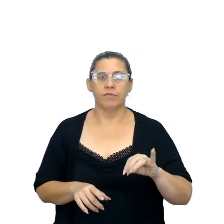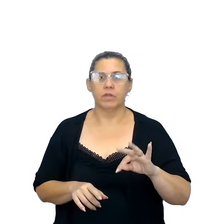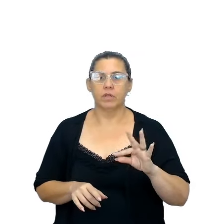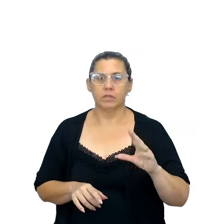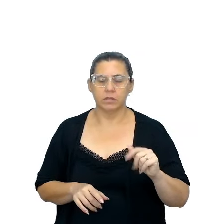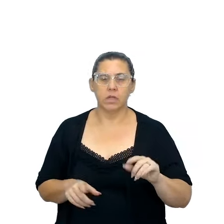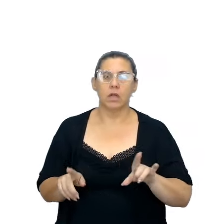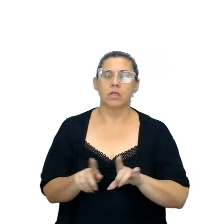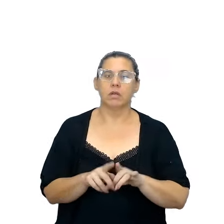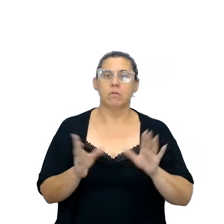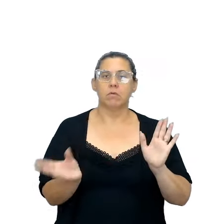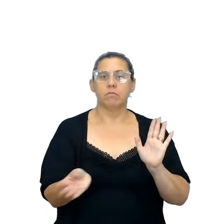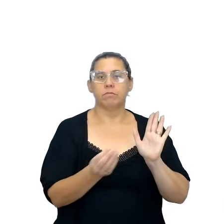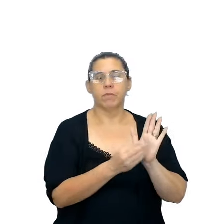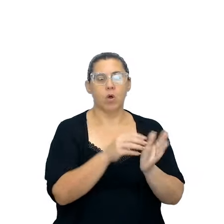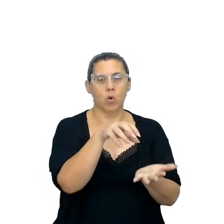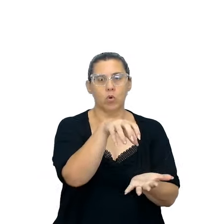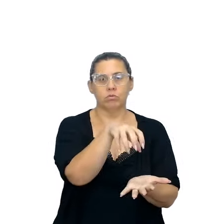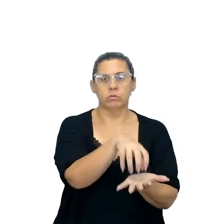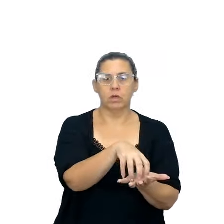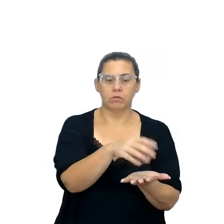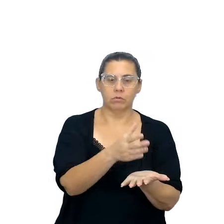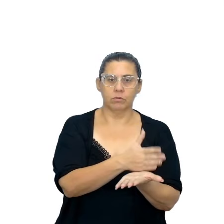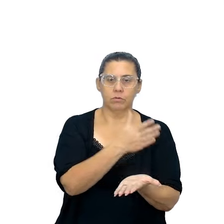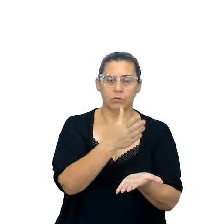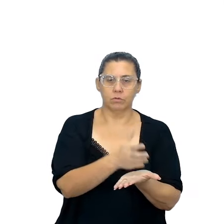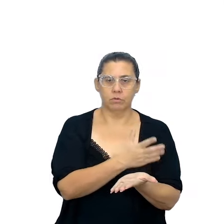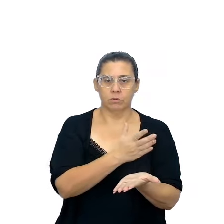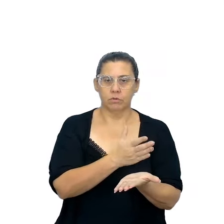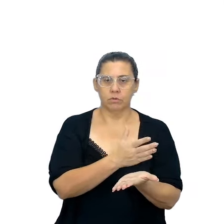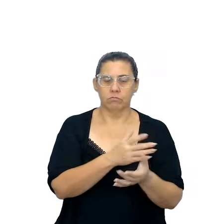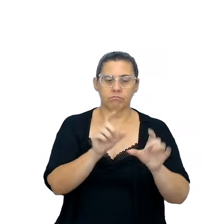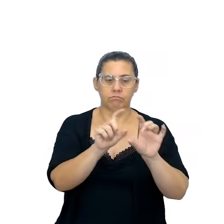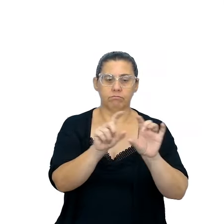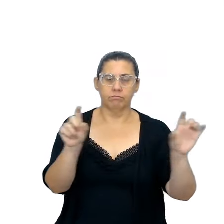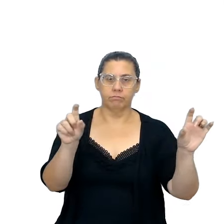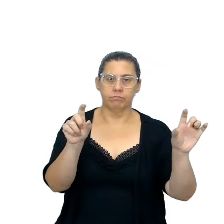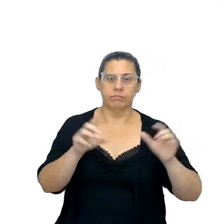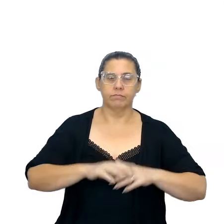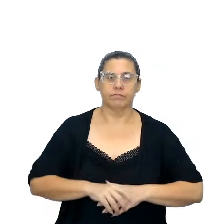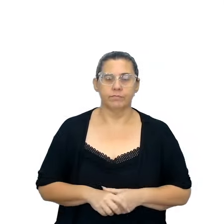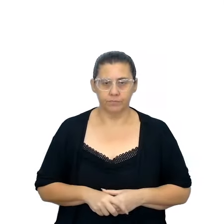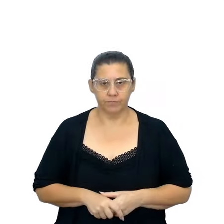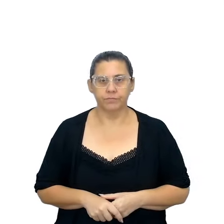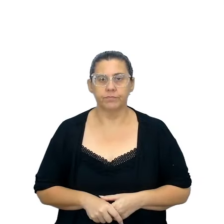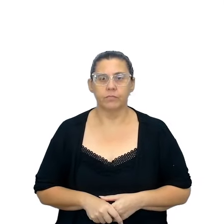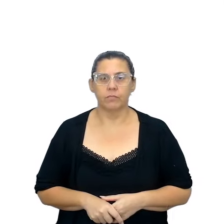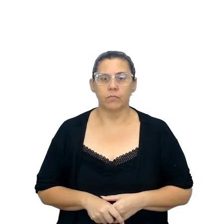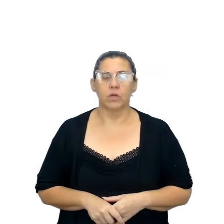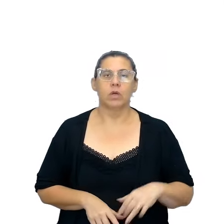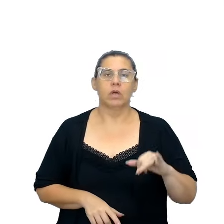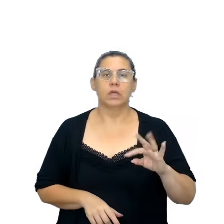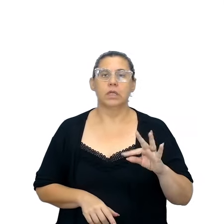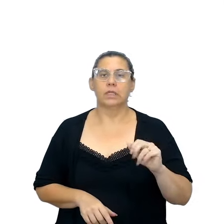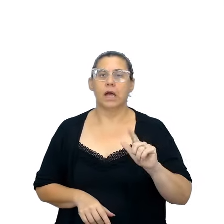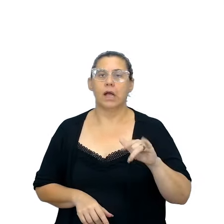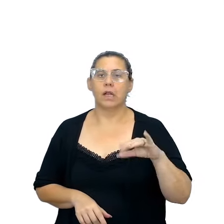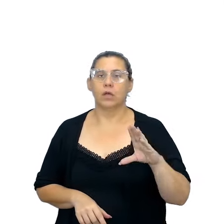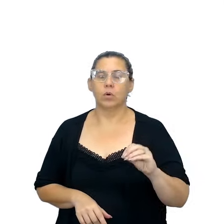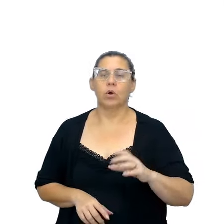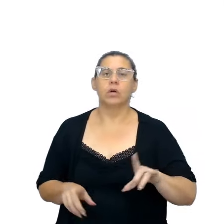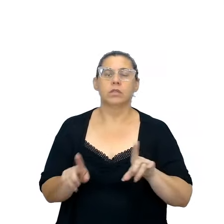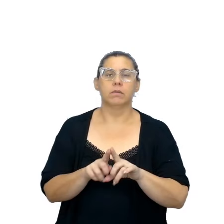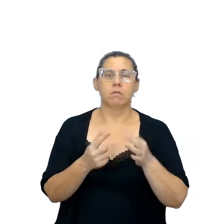e é colocada no centro da página, logo no alto do texto, respectivo, escrito em itálico, em minúsculas,